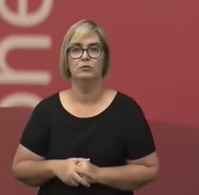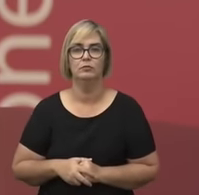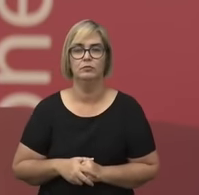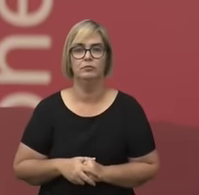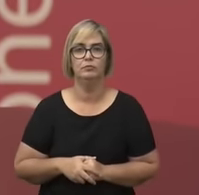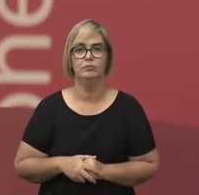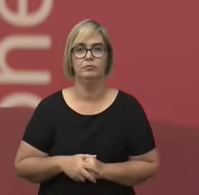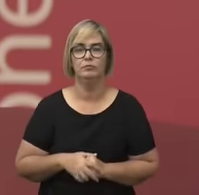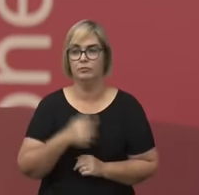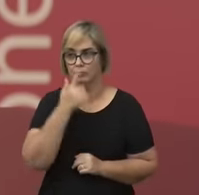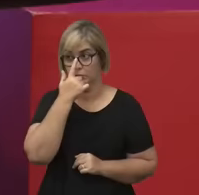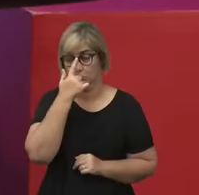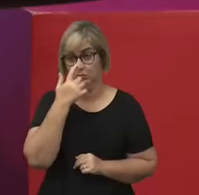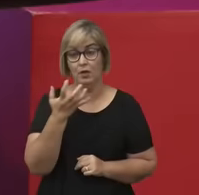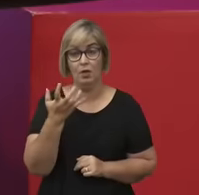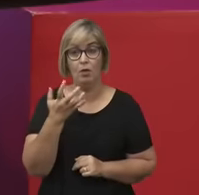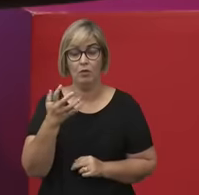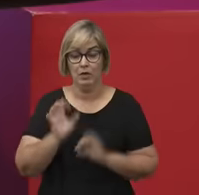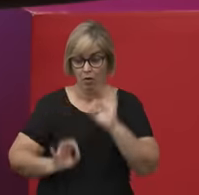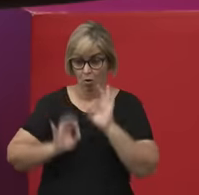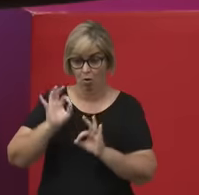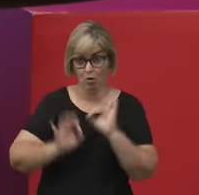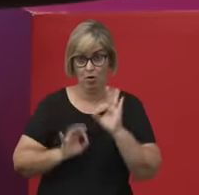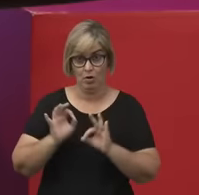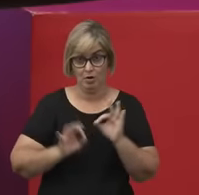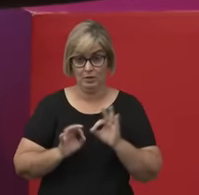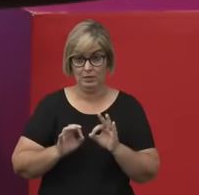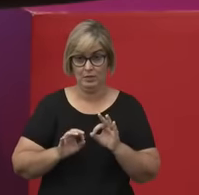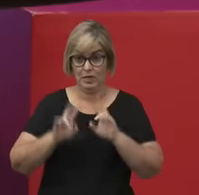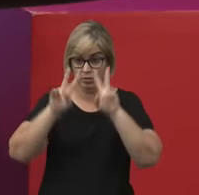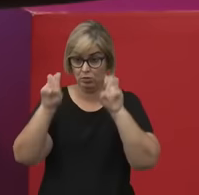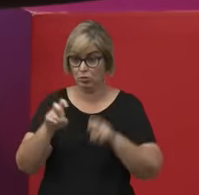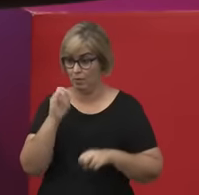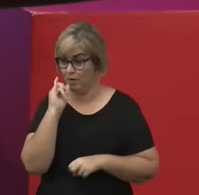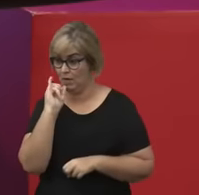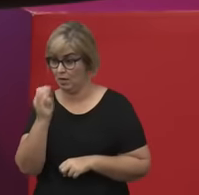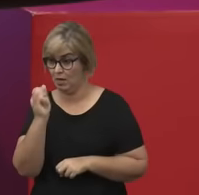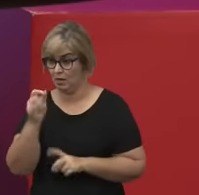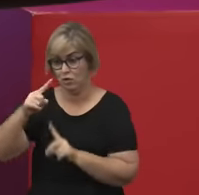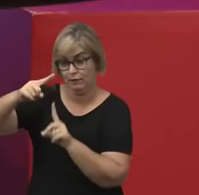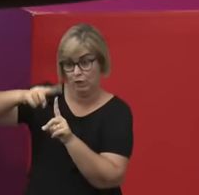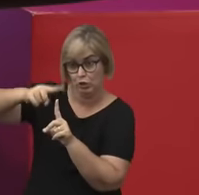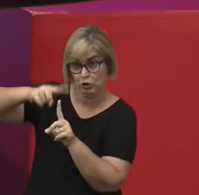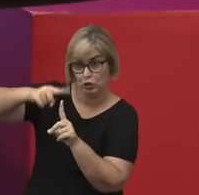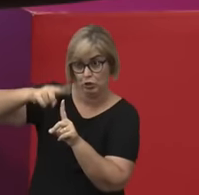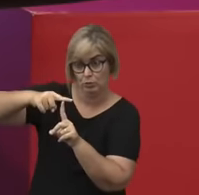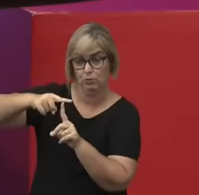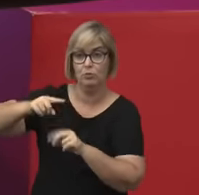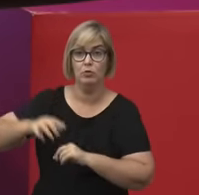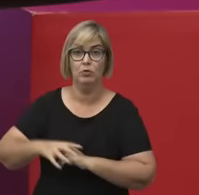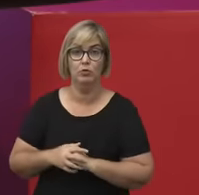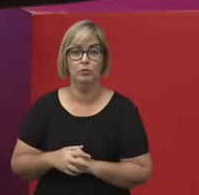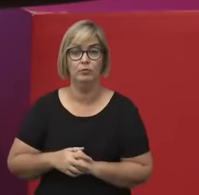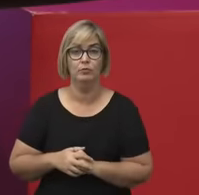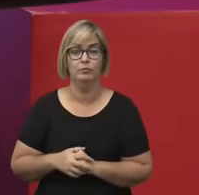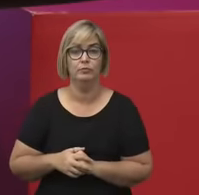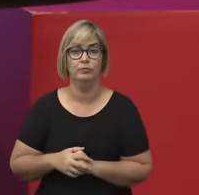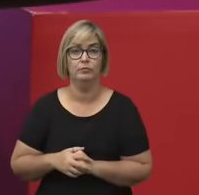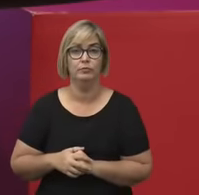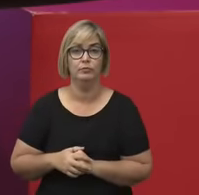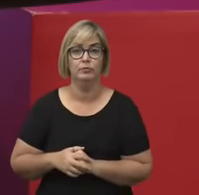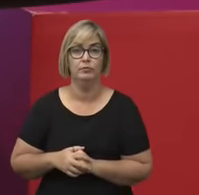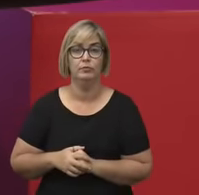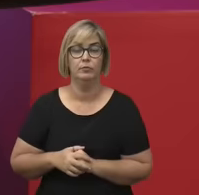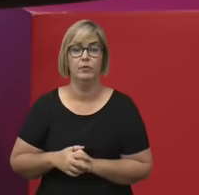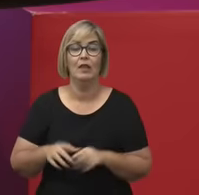compartimentar essa questão um pouco, que é os tipos de narrativa que a gente constrói e a